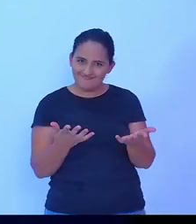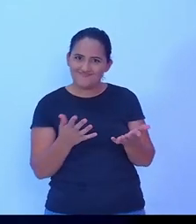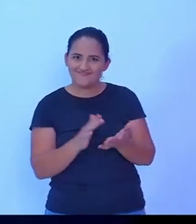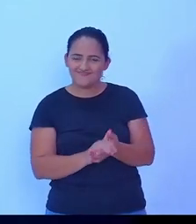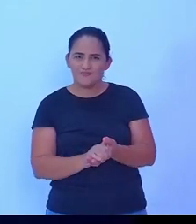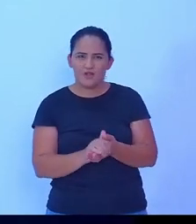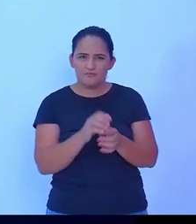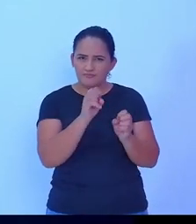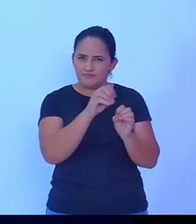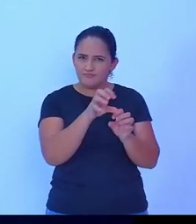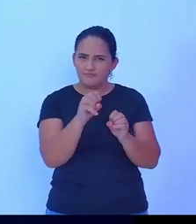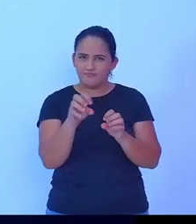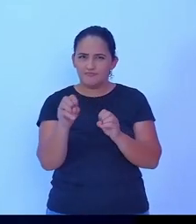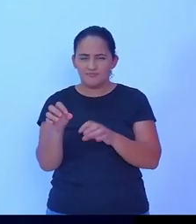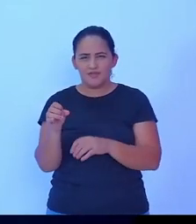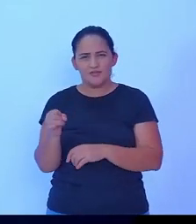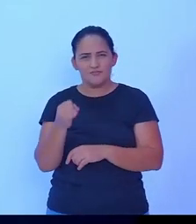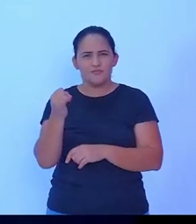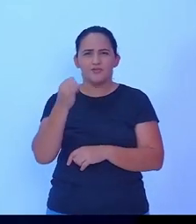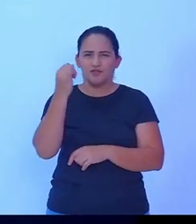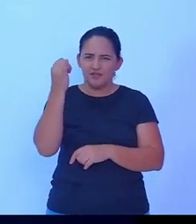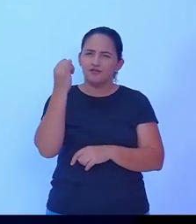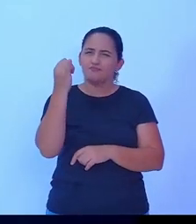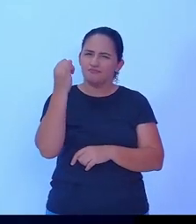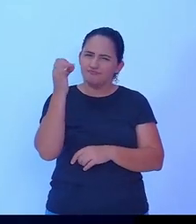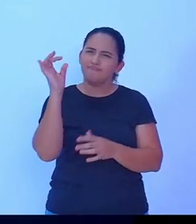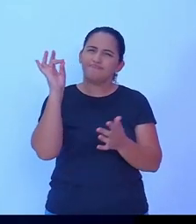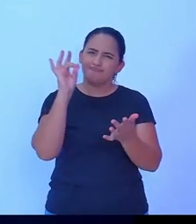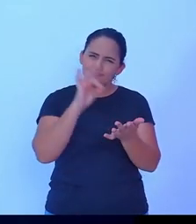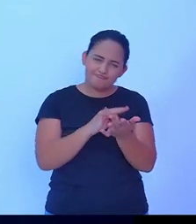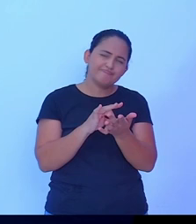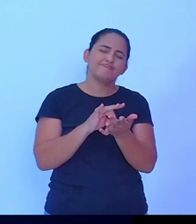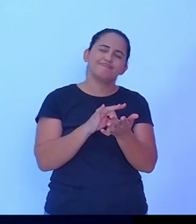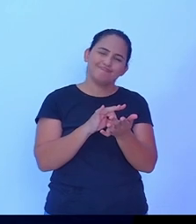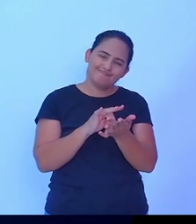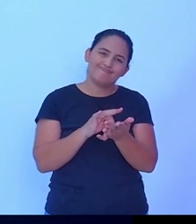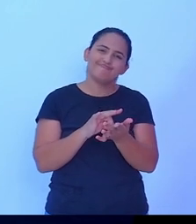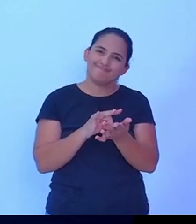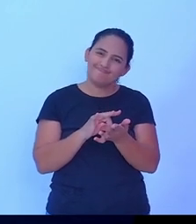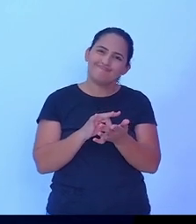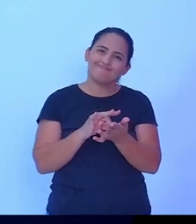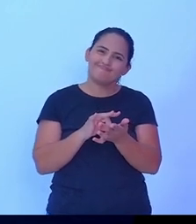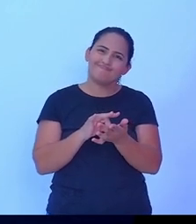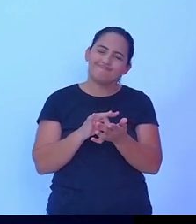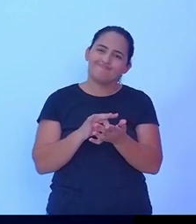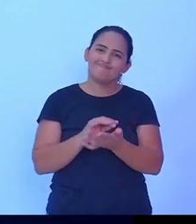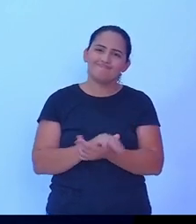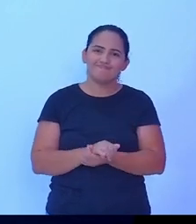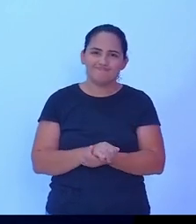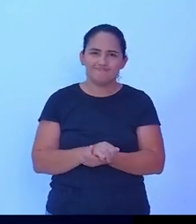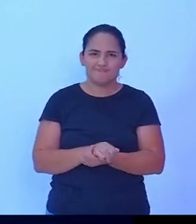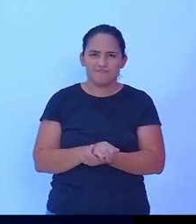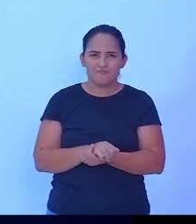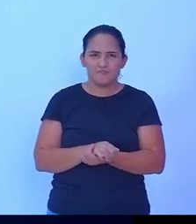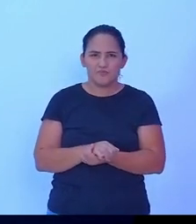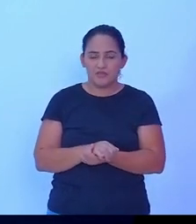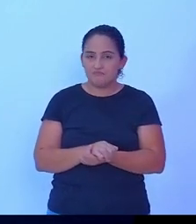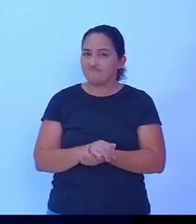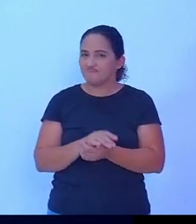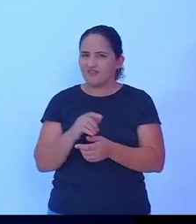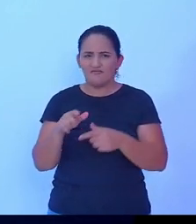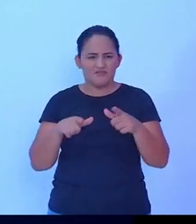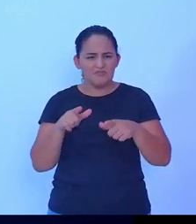a educação é uma coisa tão importante, que nem o Tiago falou, eu sou agricultor,